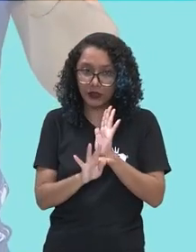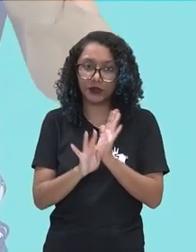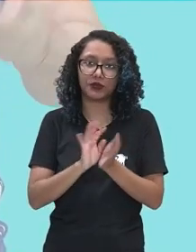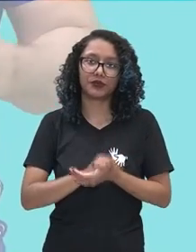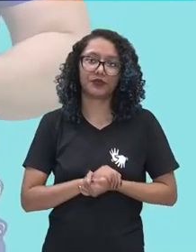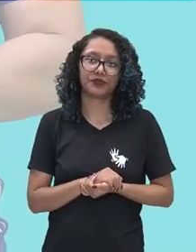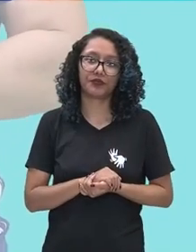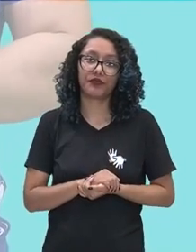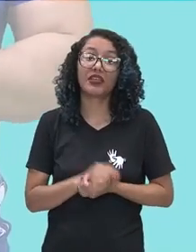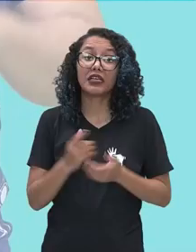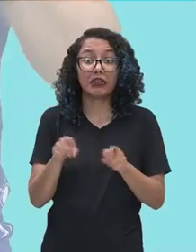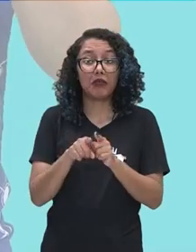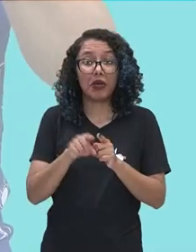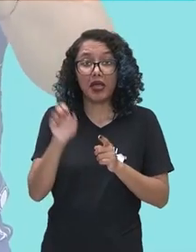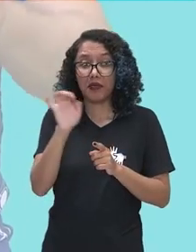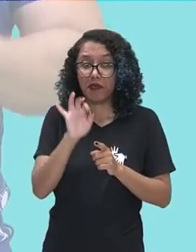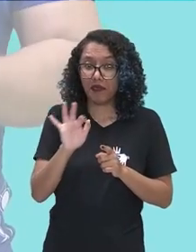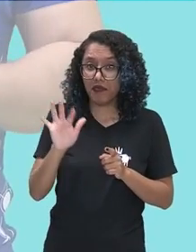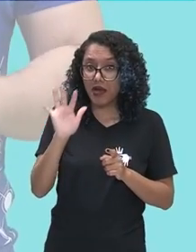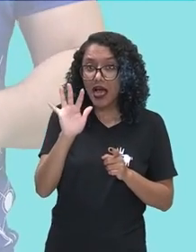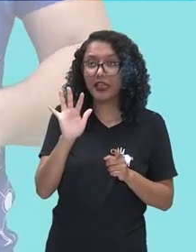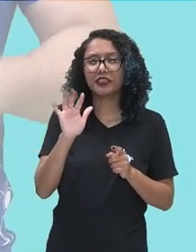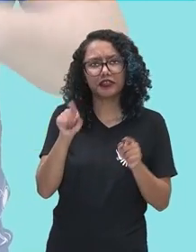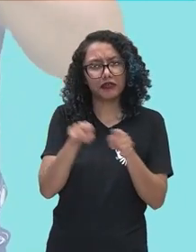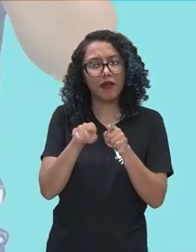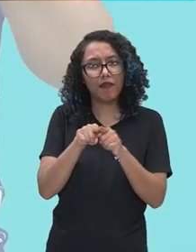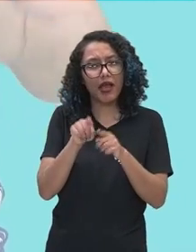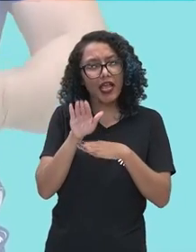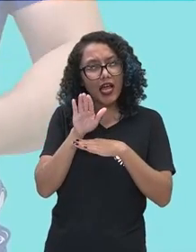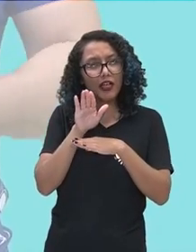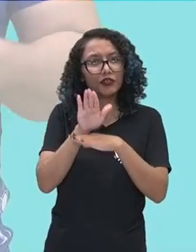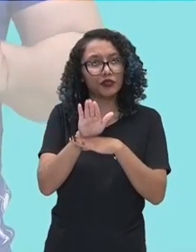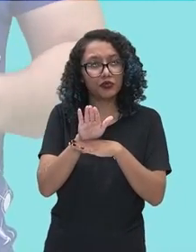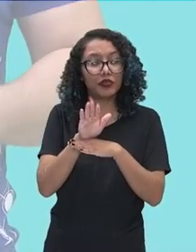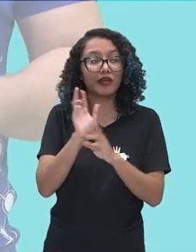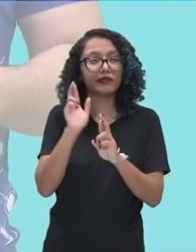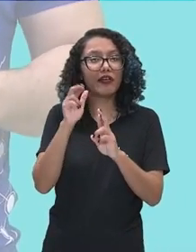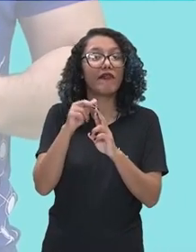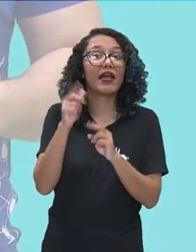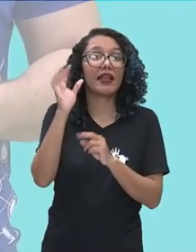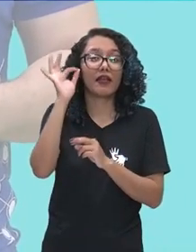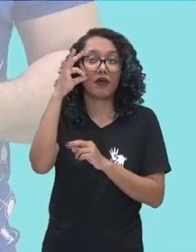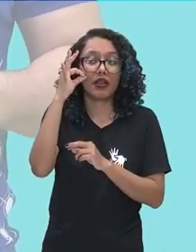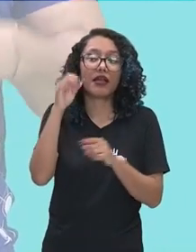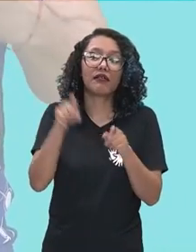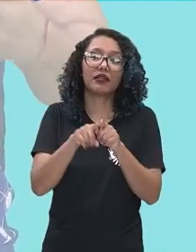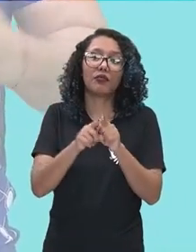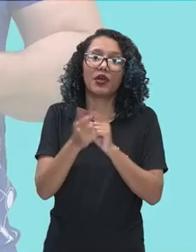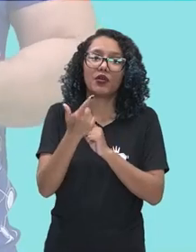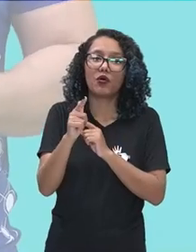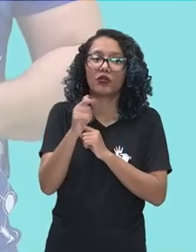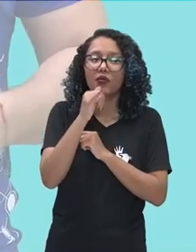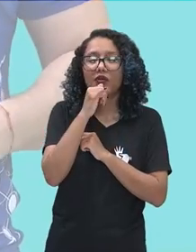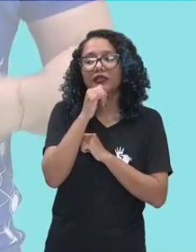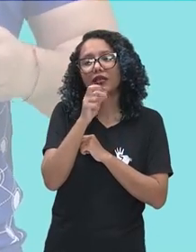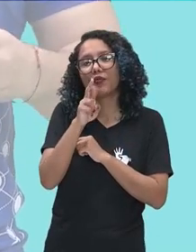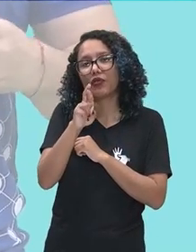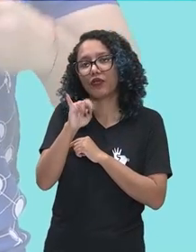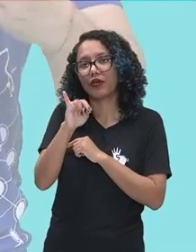o Guaraná. E vocês podem observar aí que nós temos outras palavras, como ritual, que é ritual,